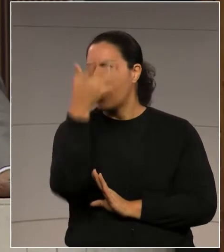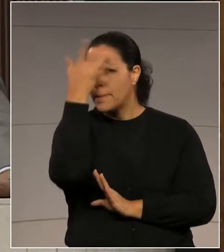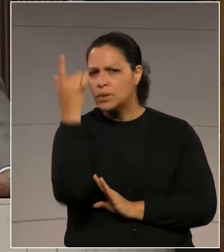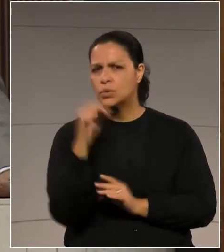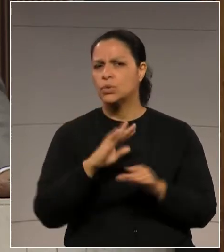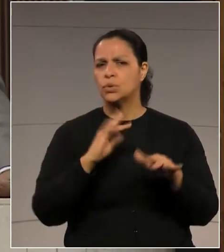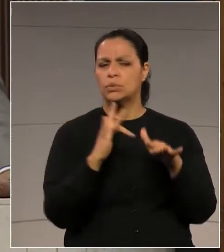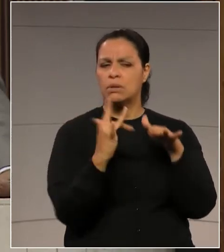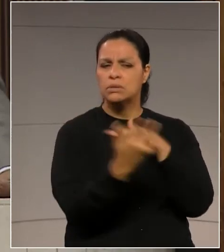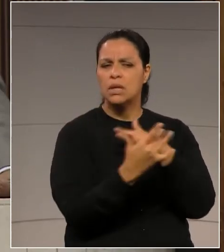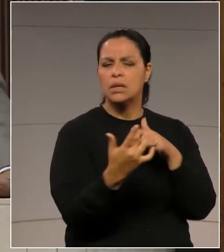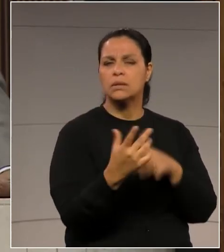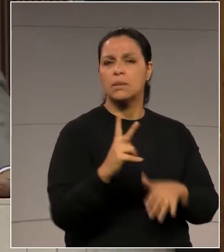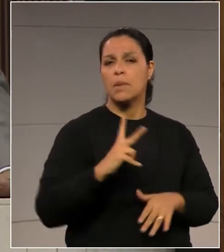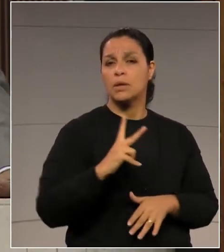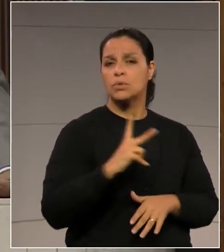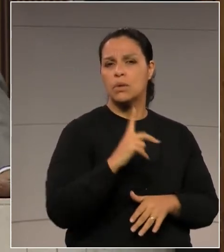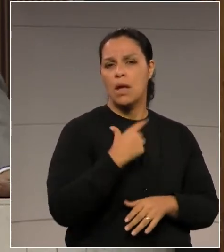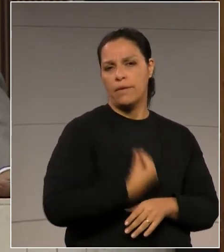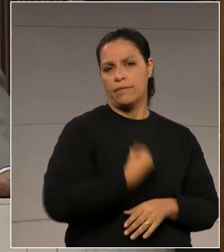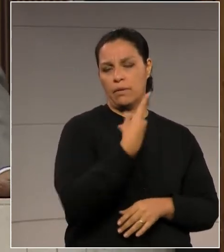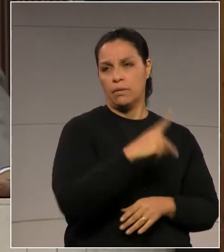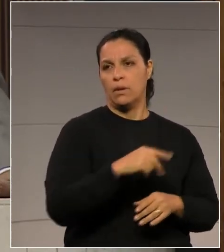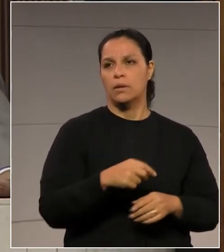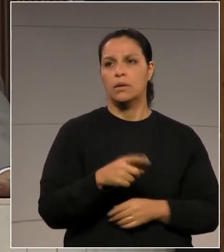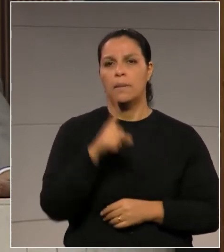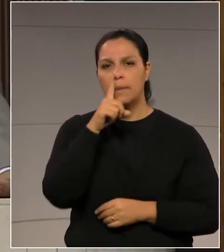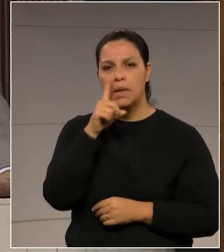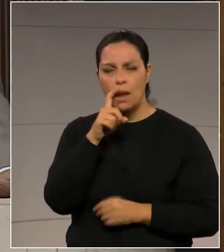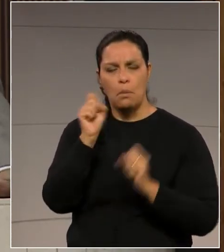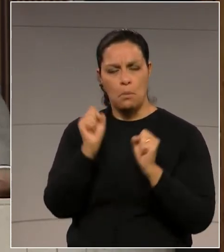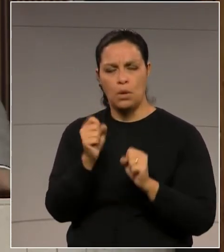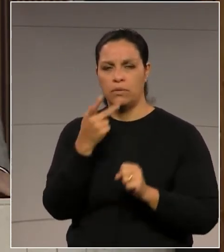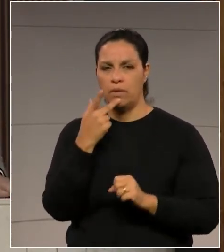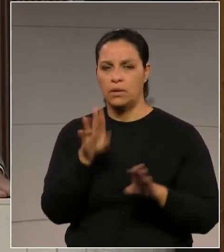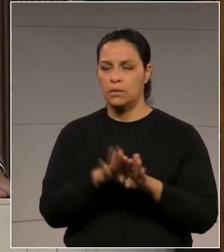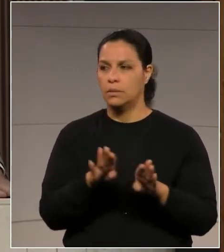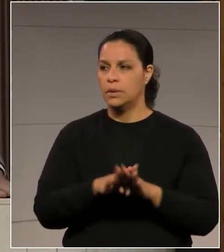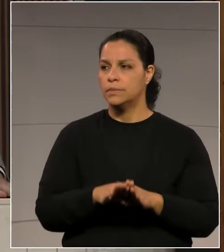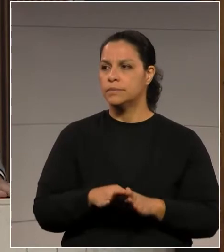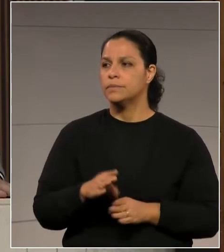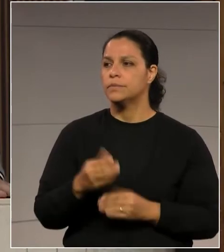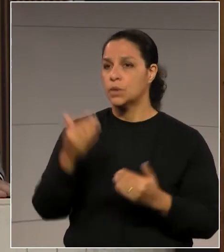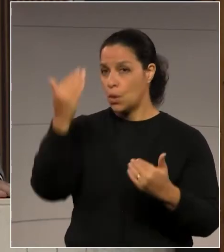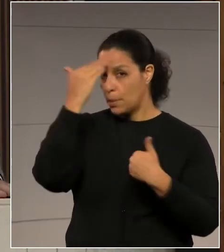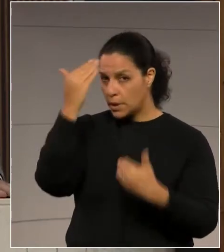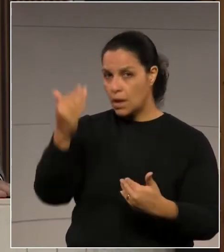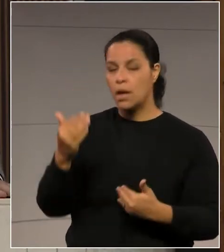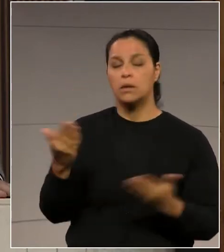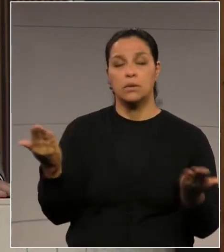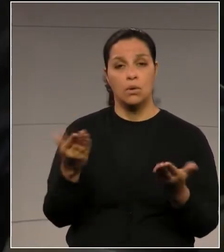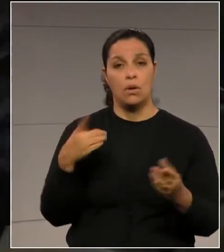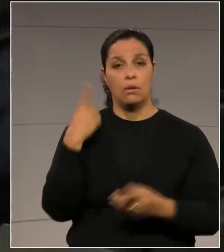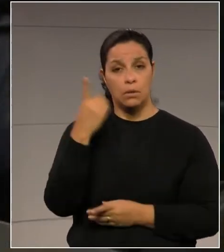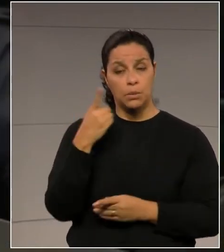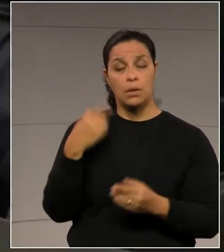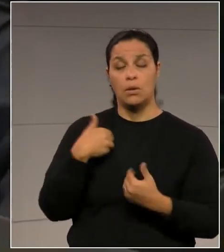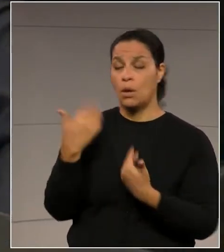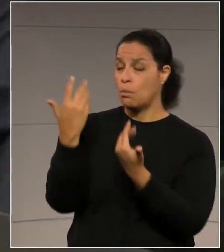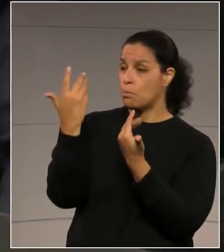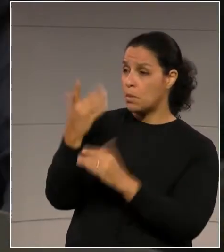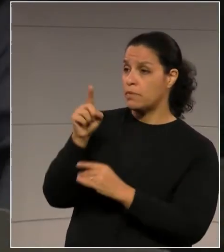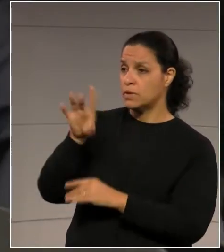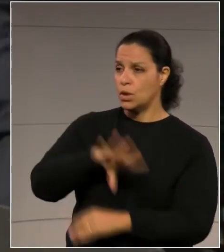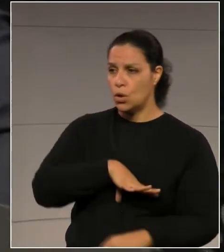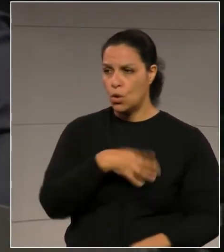nas redes sociais, no seu espaço pessoal. Deputado Miquel, em uma parte. Obrigado, deputado. Requião Filho, eu quero lhe parabenizar pela